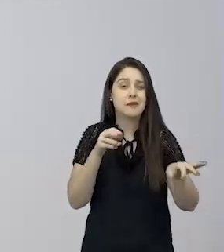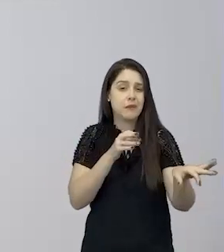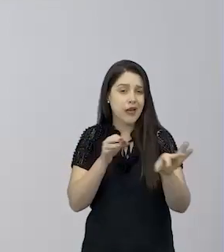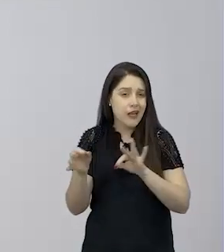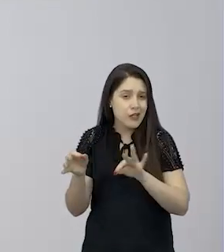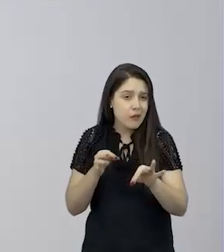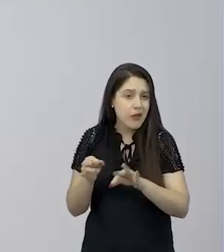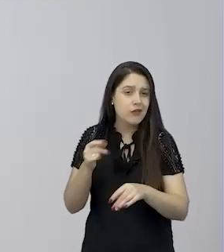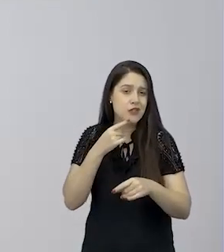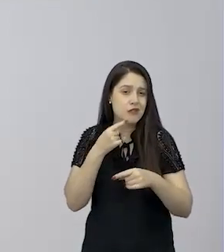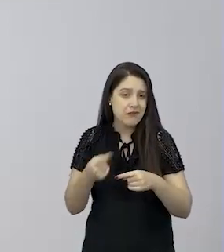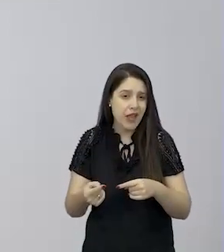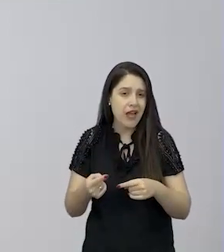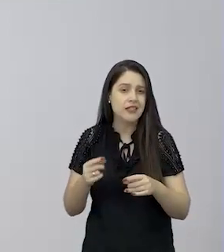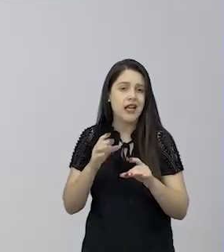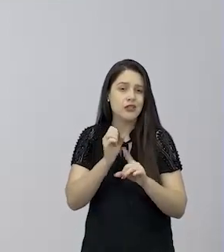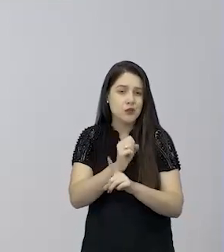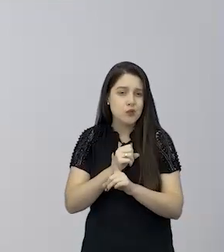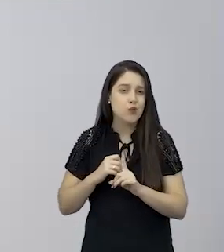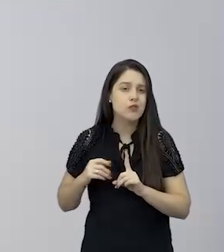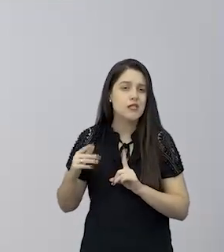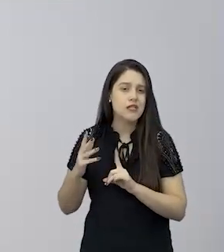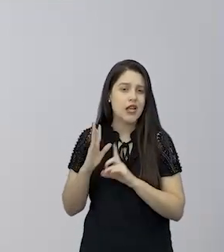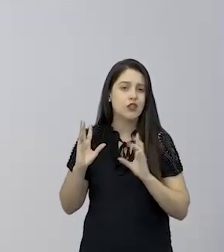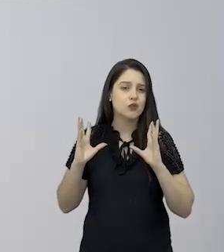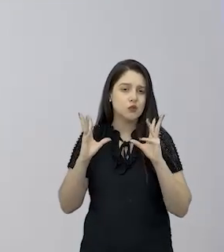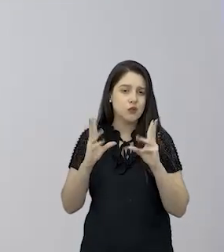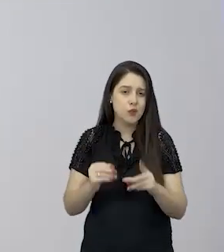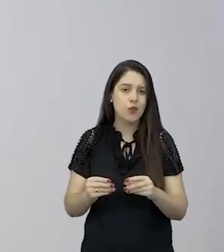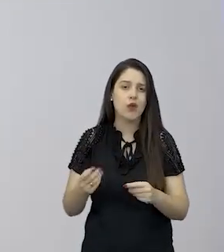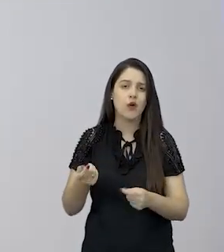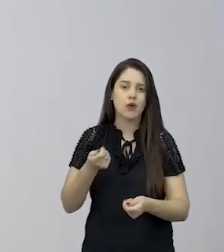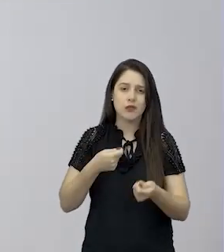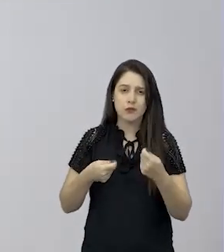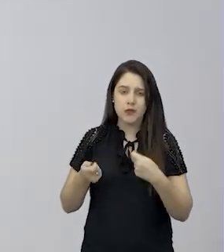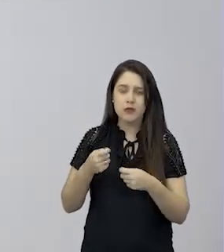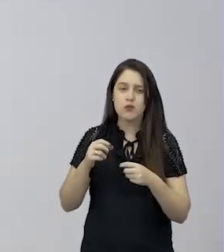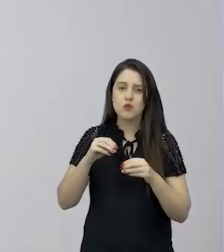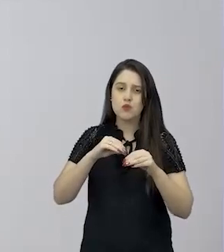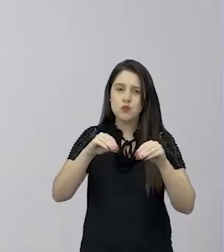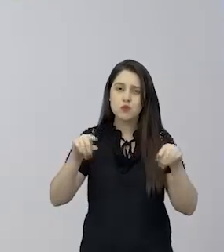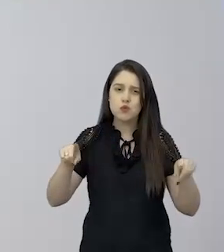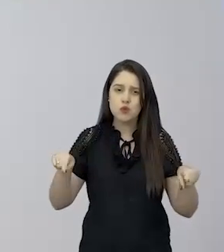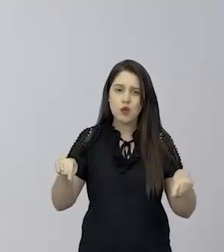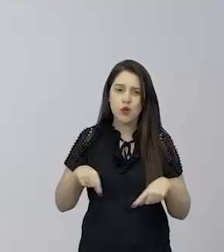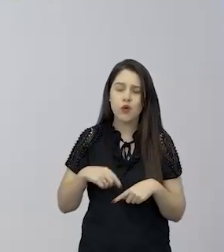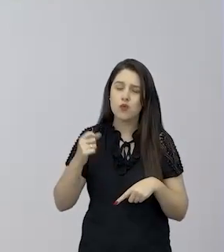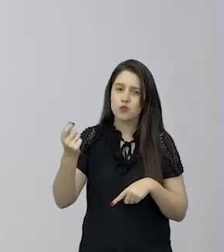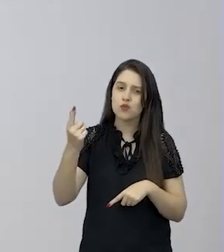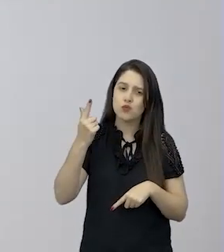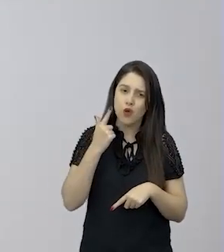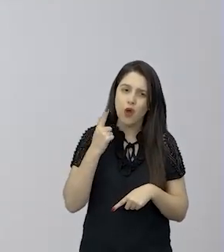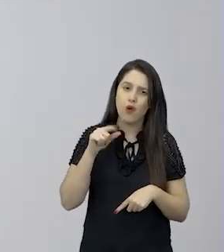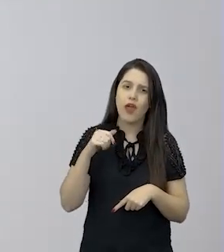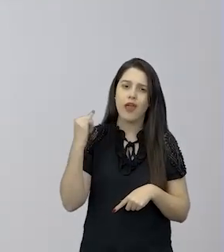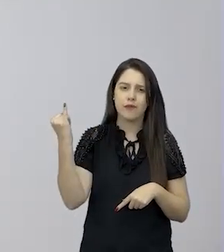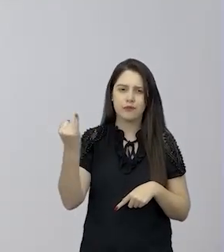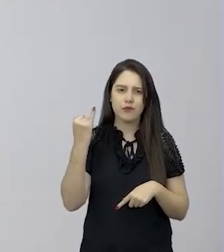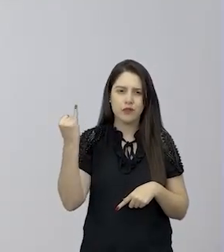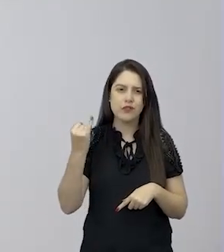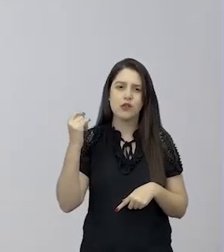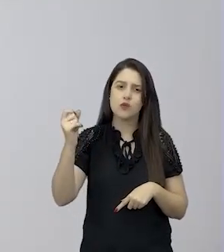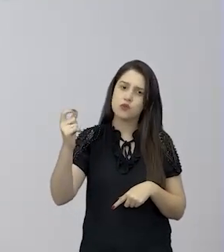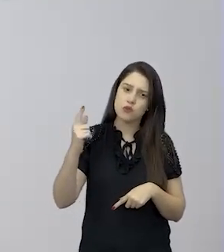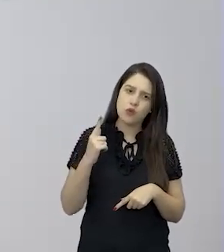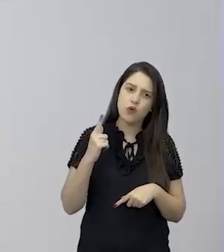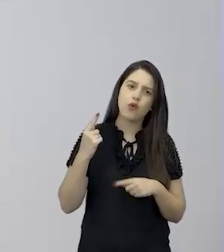quando a gente fala também da sociedade no entorno, a gente precisa conhecer o solo, né? Entender com que solo é que nós estamos edificando, o solo em que